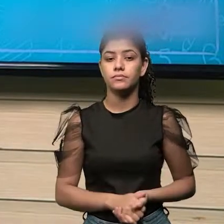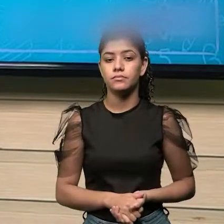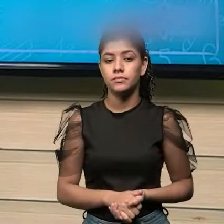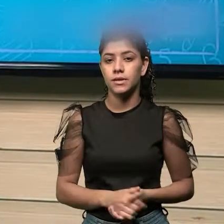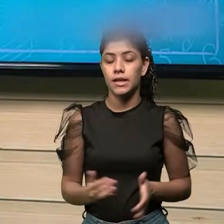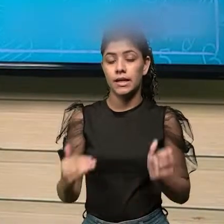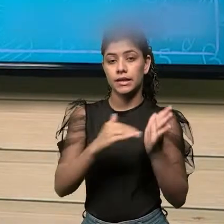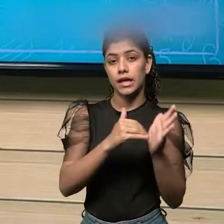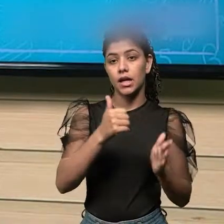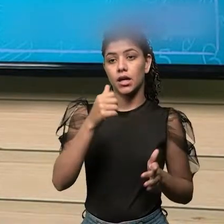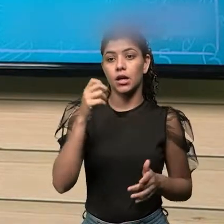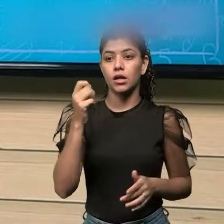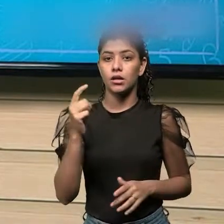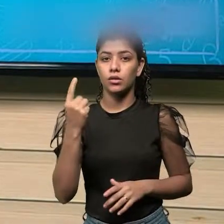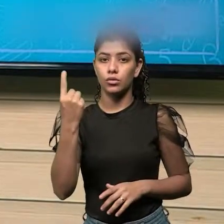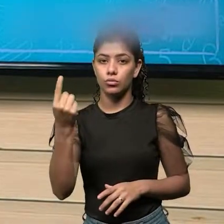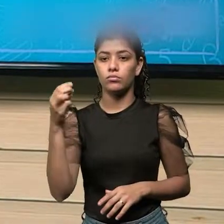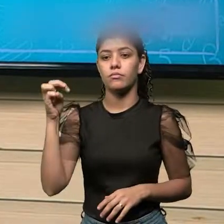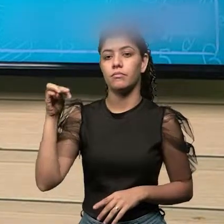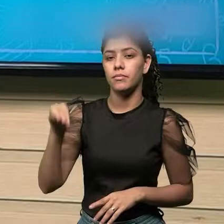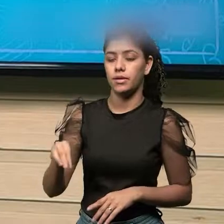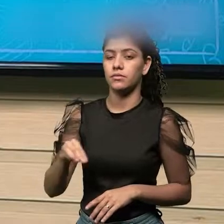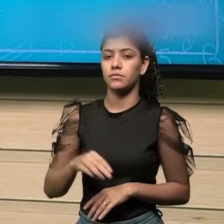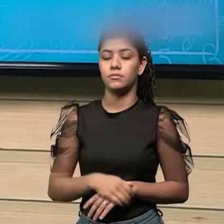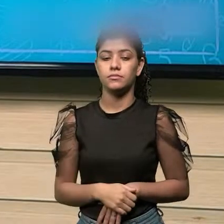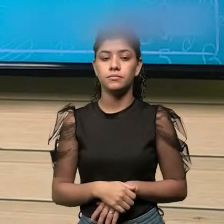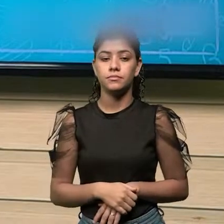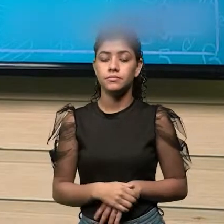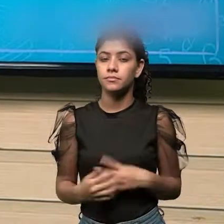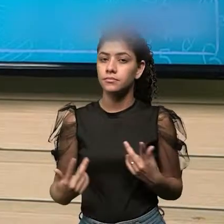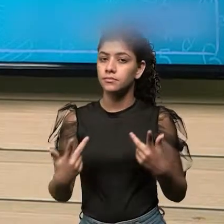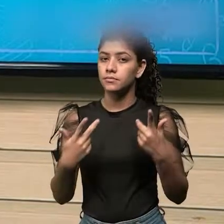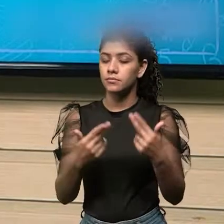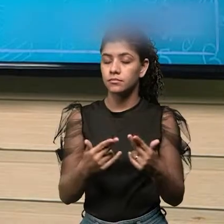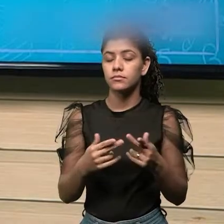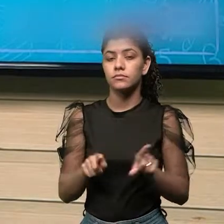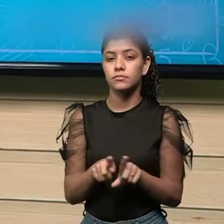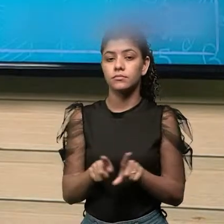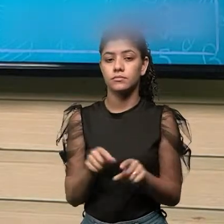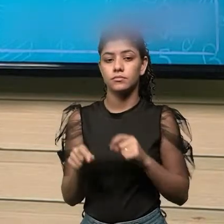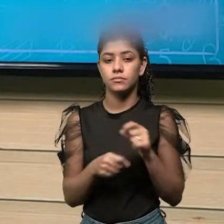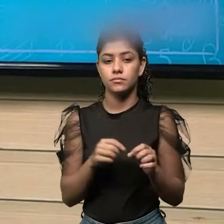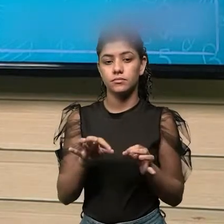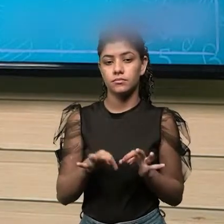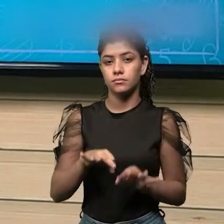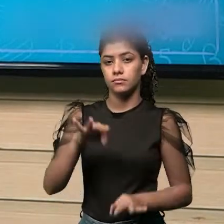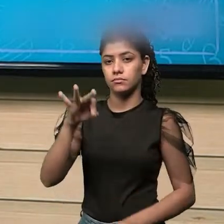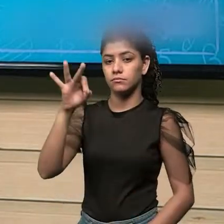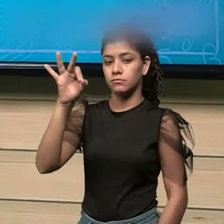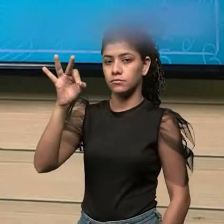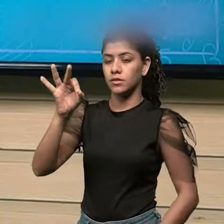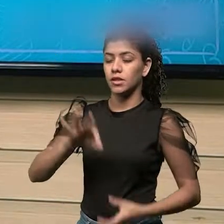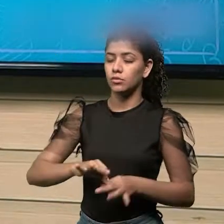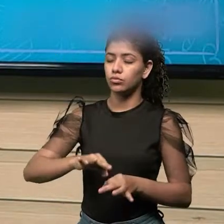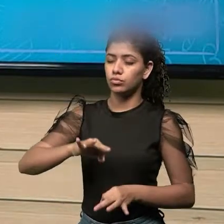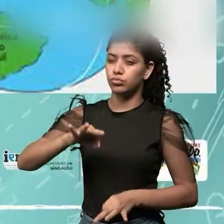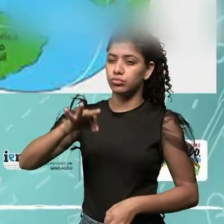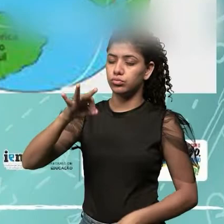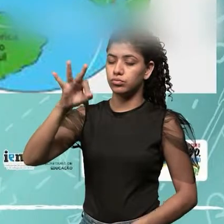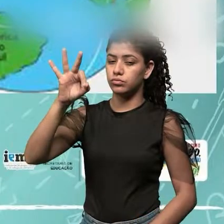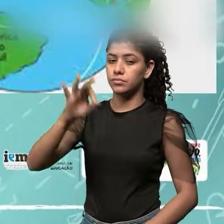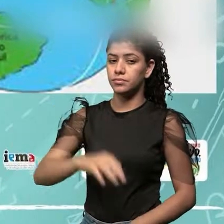até o momento. Porque essa mesma unidade de medida será usada para medir coisas também muito longas.